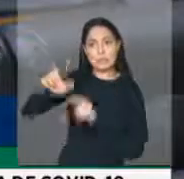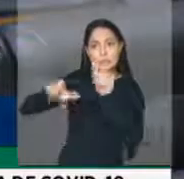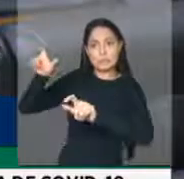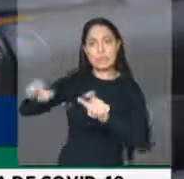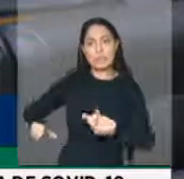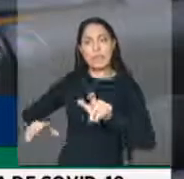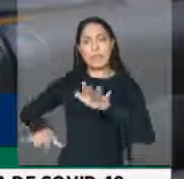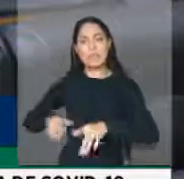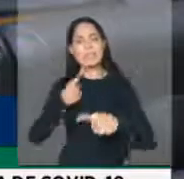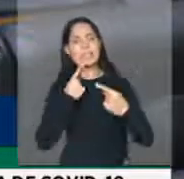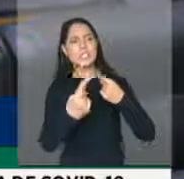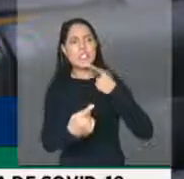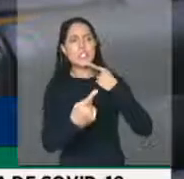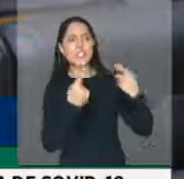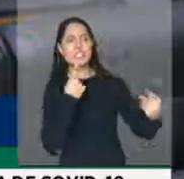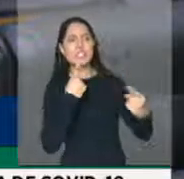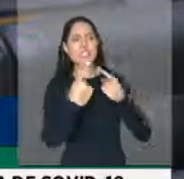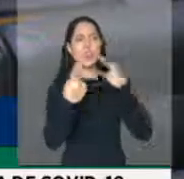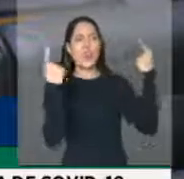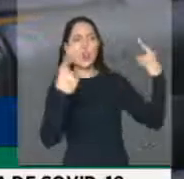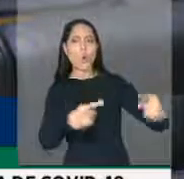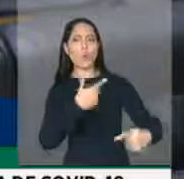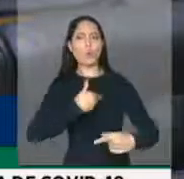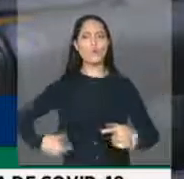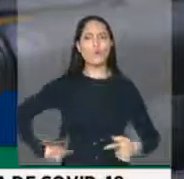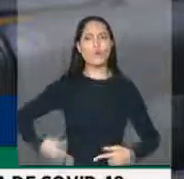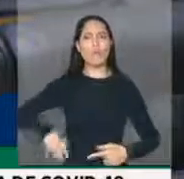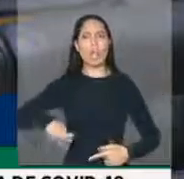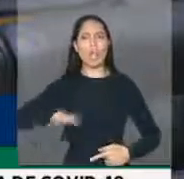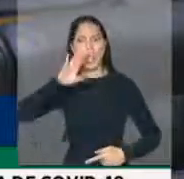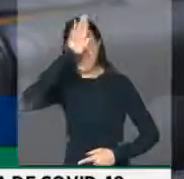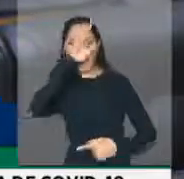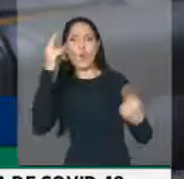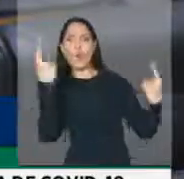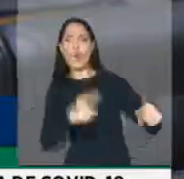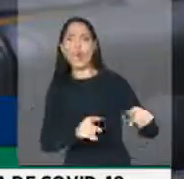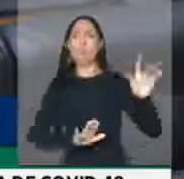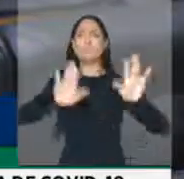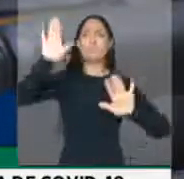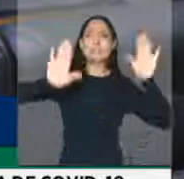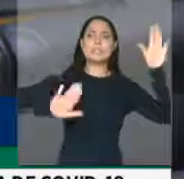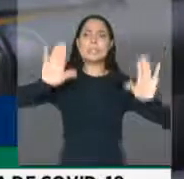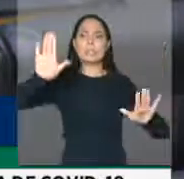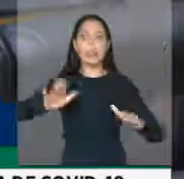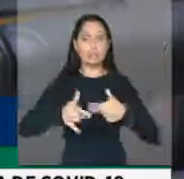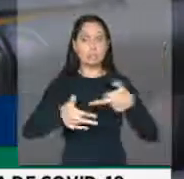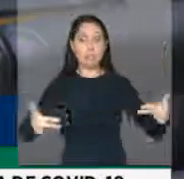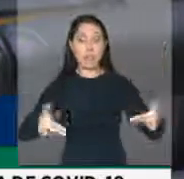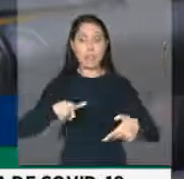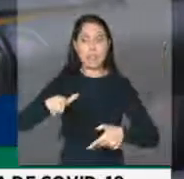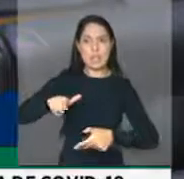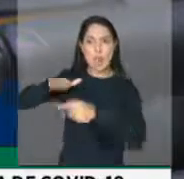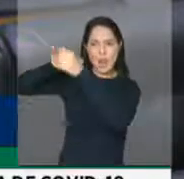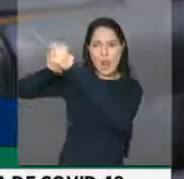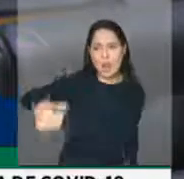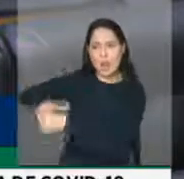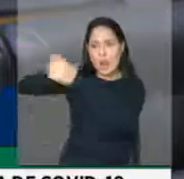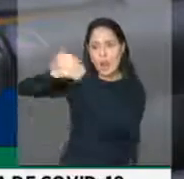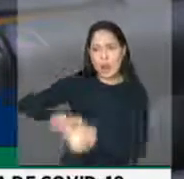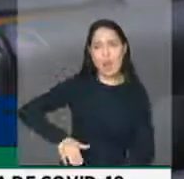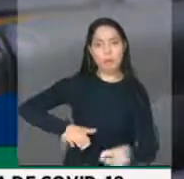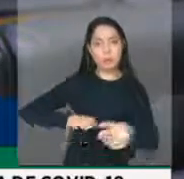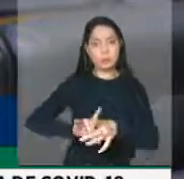críticas ao governo, críticas a processos licitatórios, e têm sofrido uma verdadeira afronta à